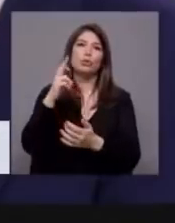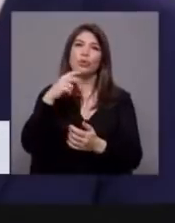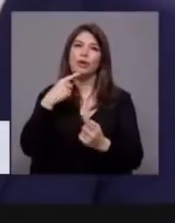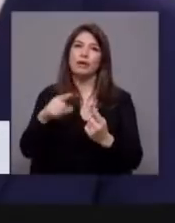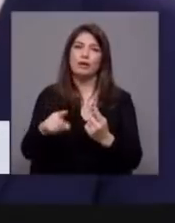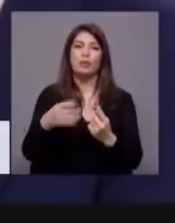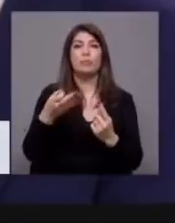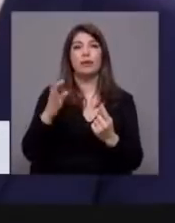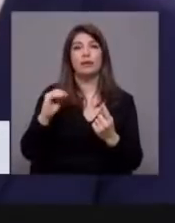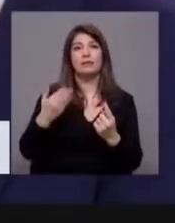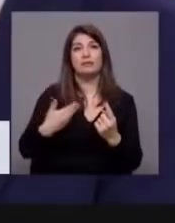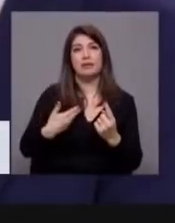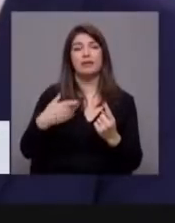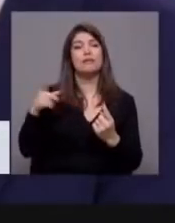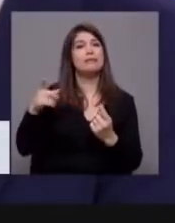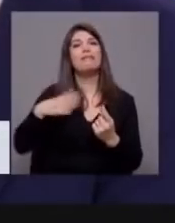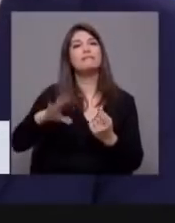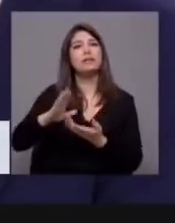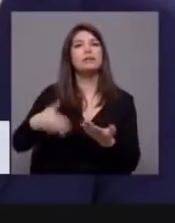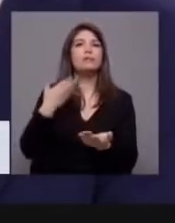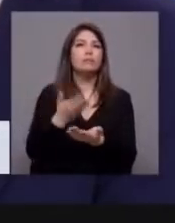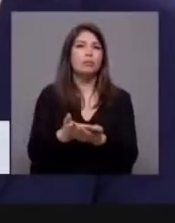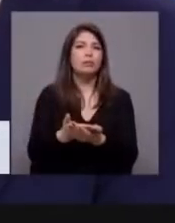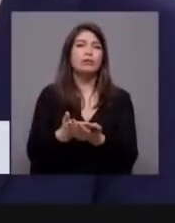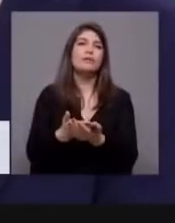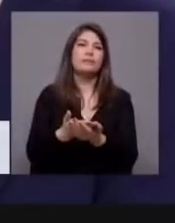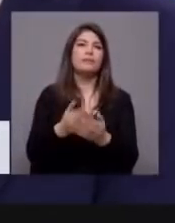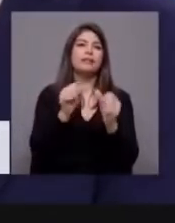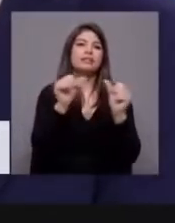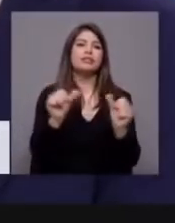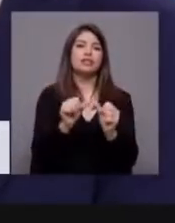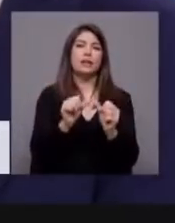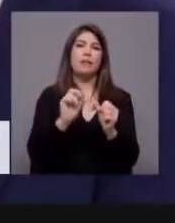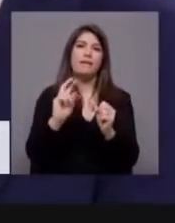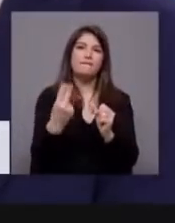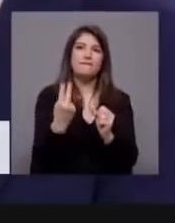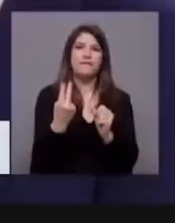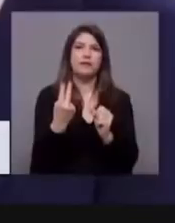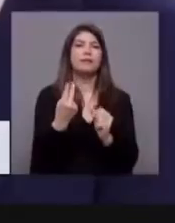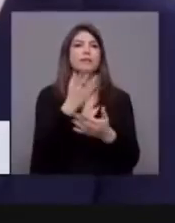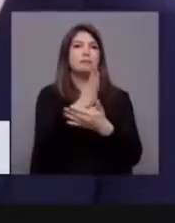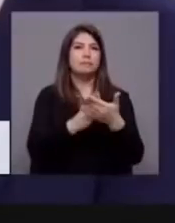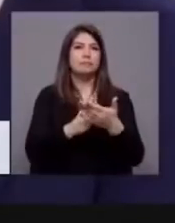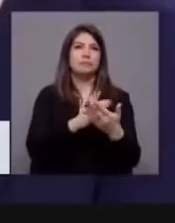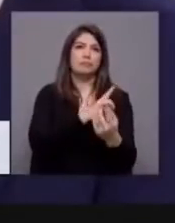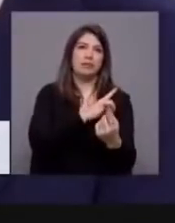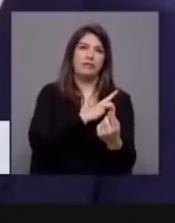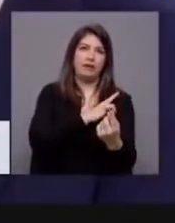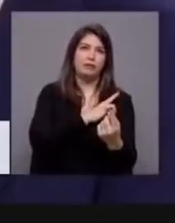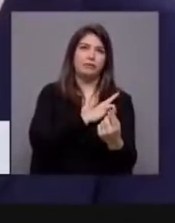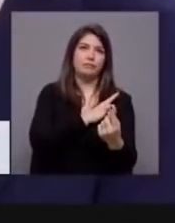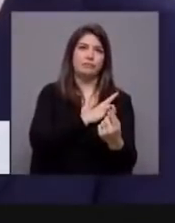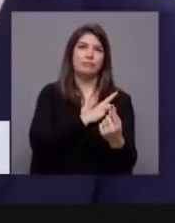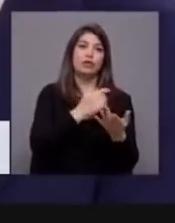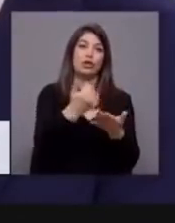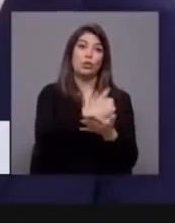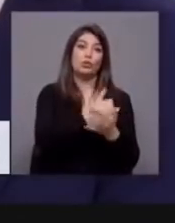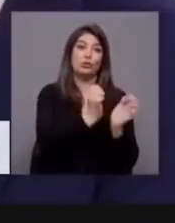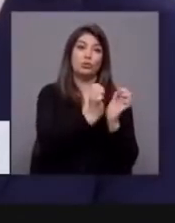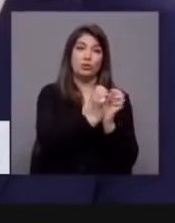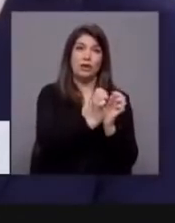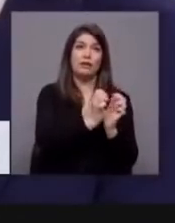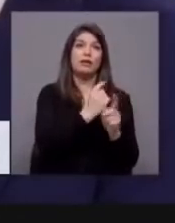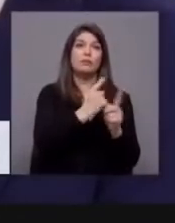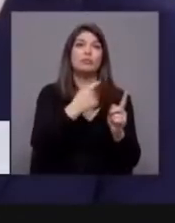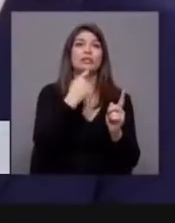do PSD, que nos vem propor o quê? E depois? Um sistema misto, onde privatiza metade dos recursos da segurança social, dizendo que o